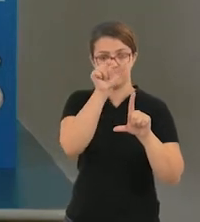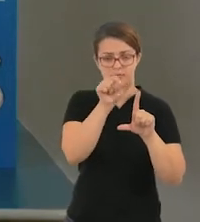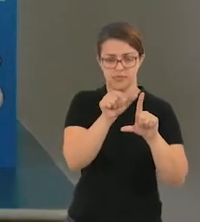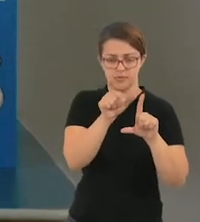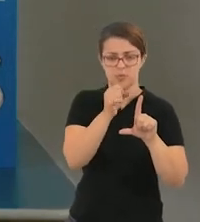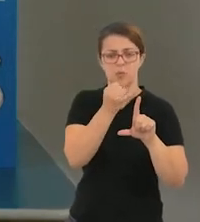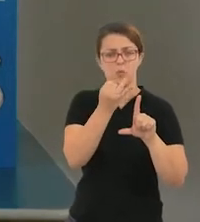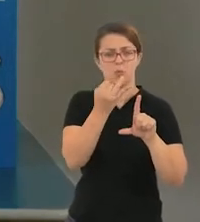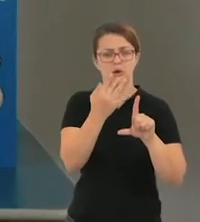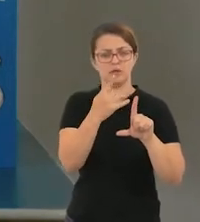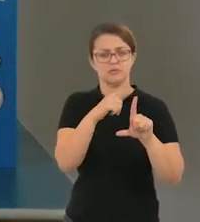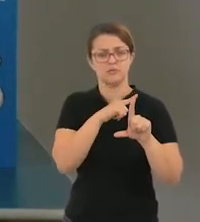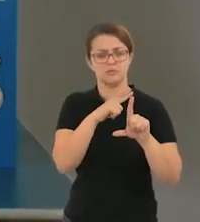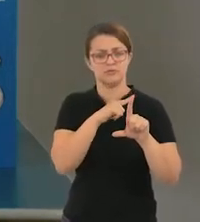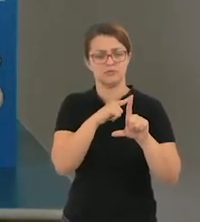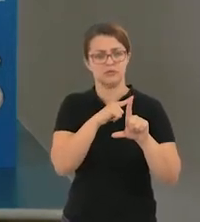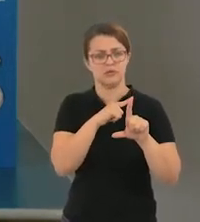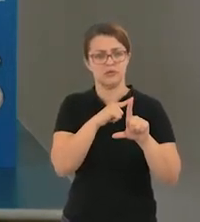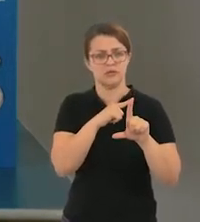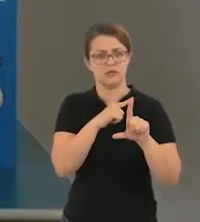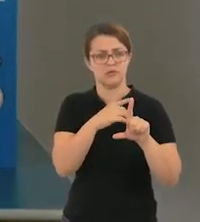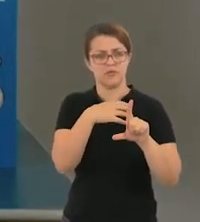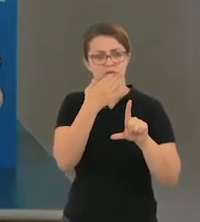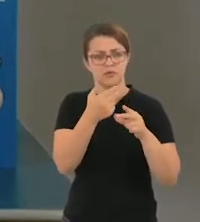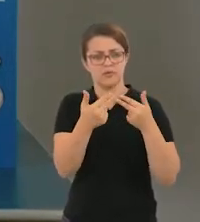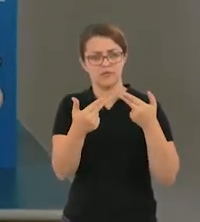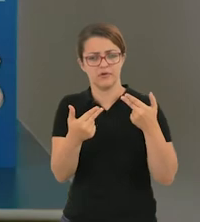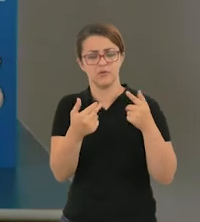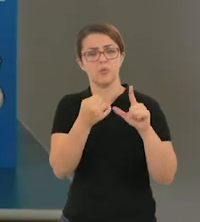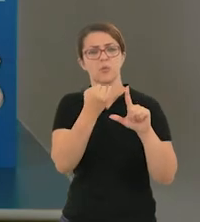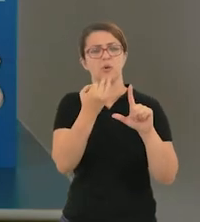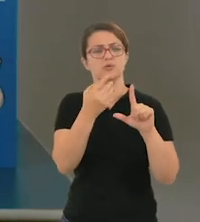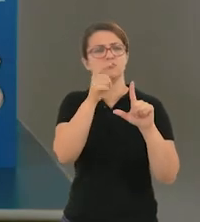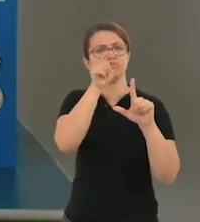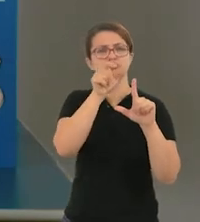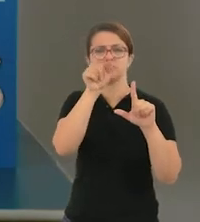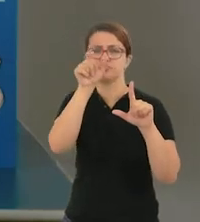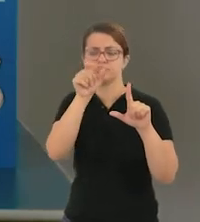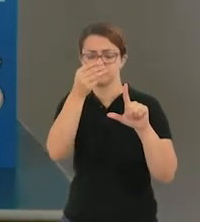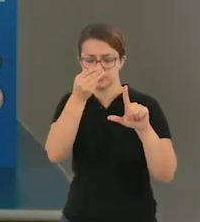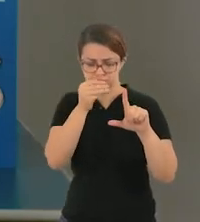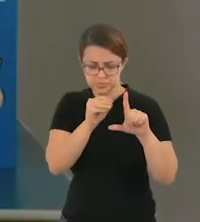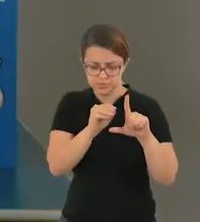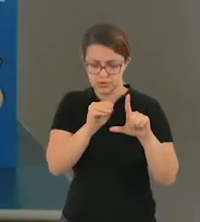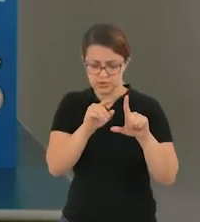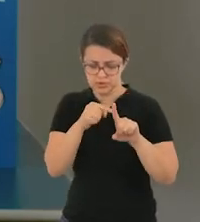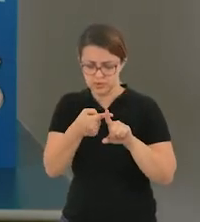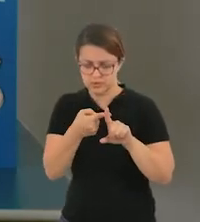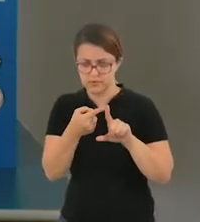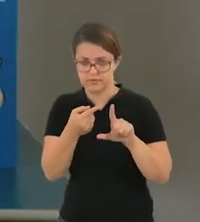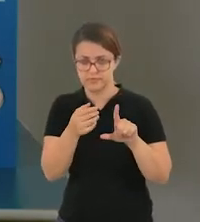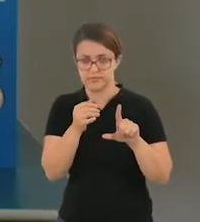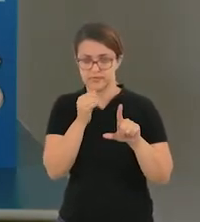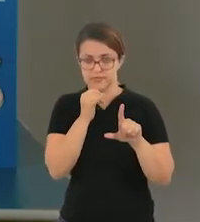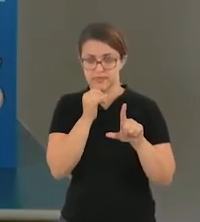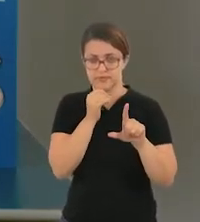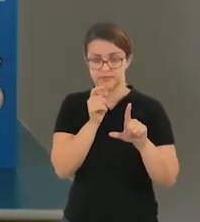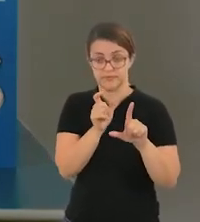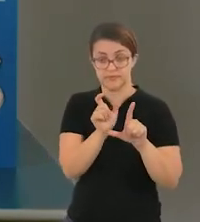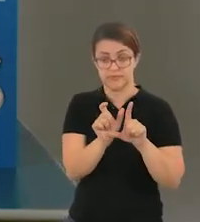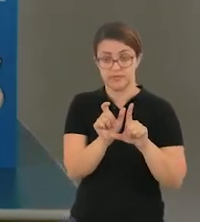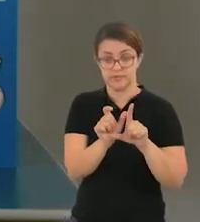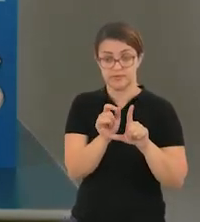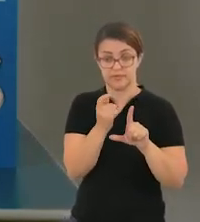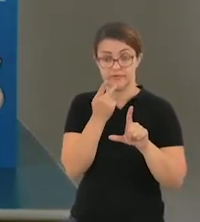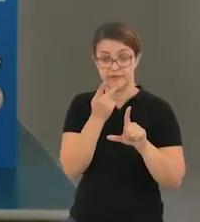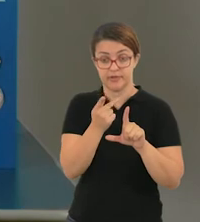vão contar quantas frutas tem de cada item e somar essas frutas. Aqui esse é o primeiro